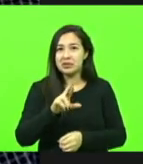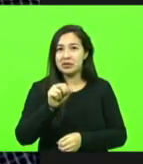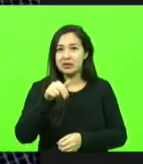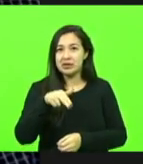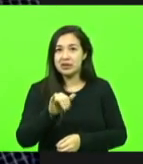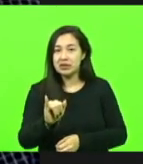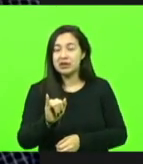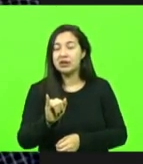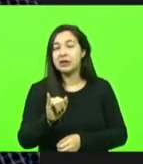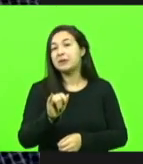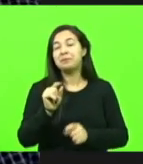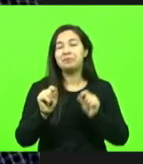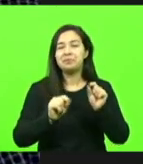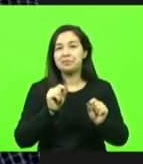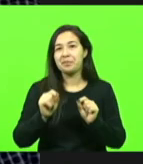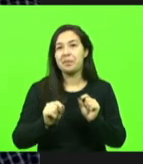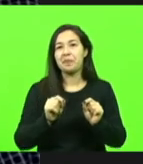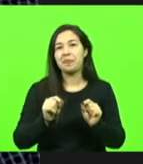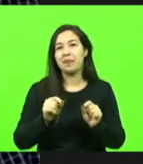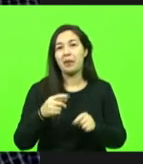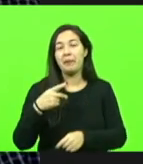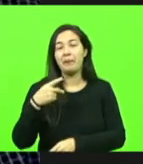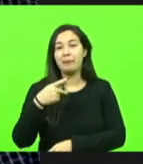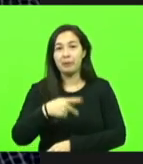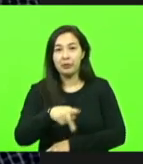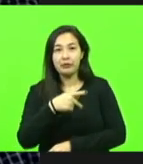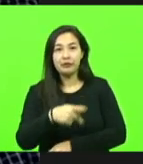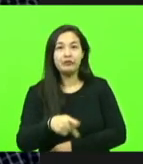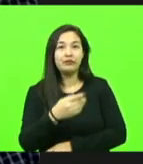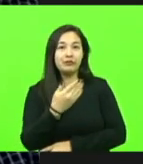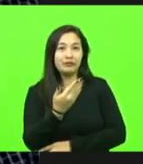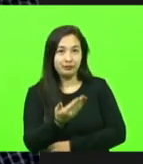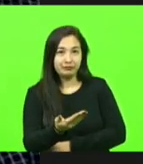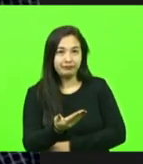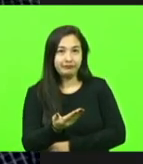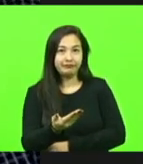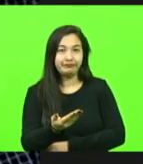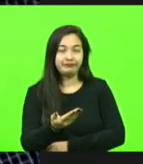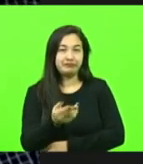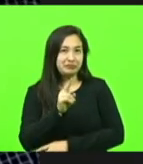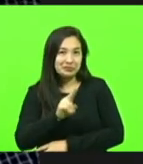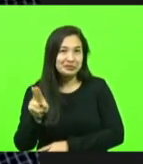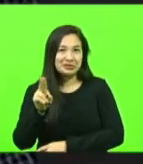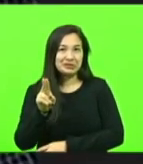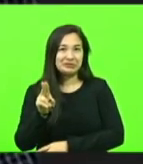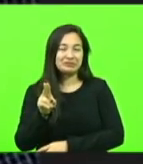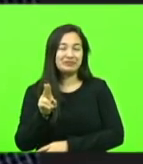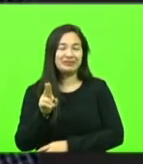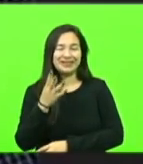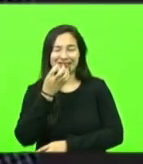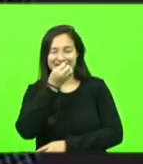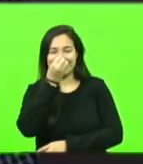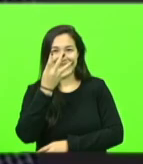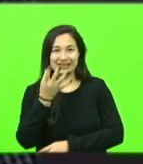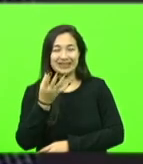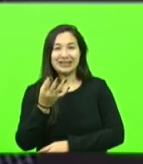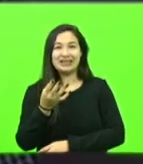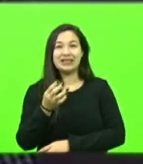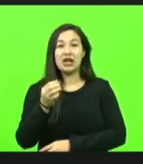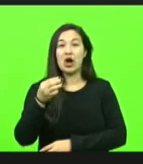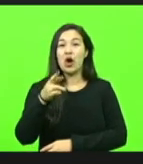também a professora que está aí, eu não tenho o nome. Professora Rosa Maria Tessa.